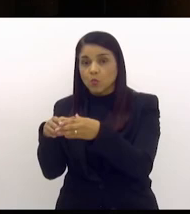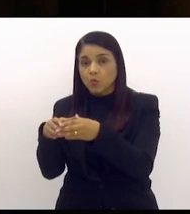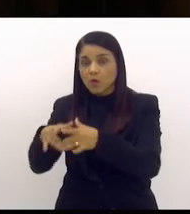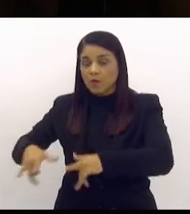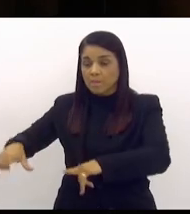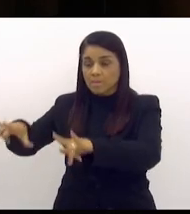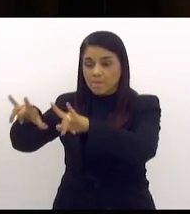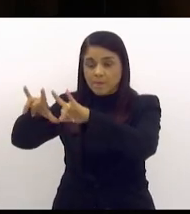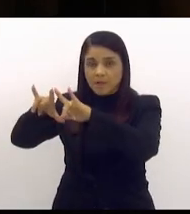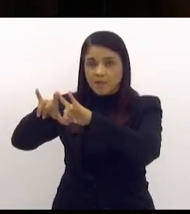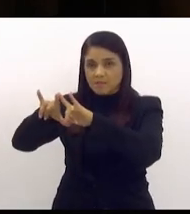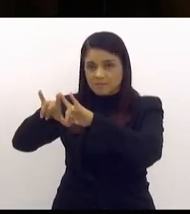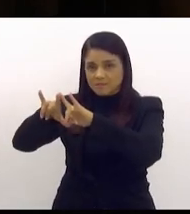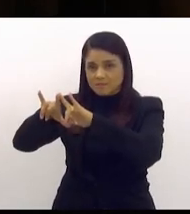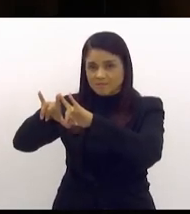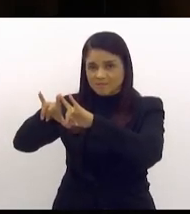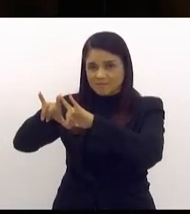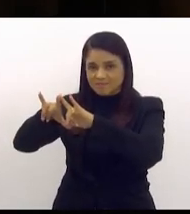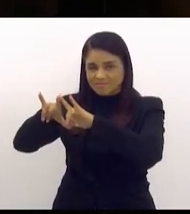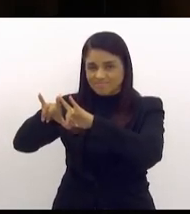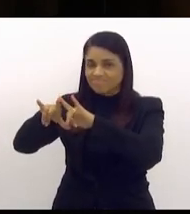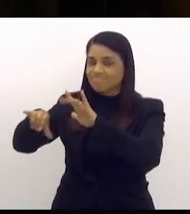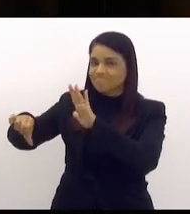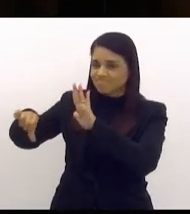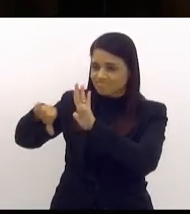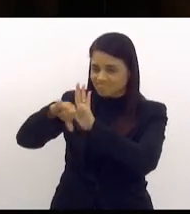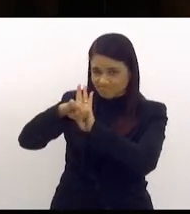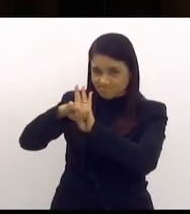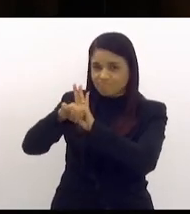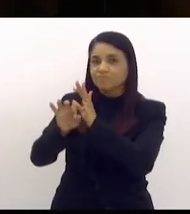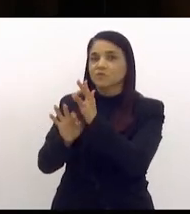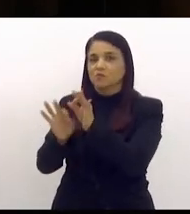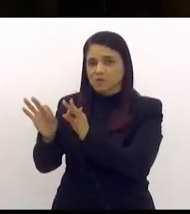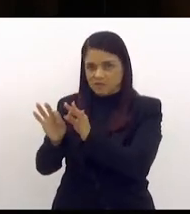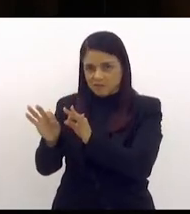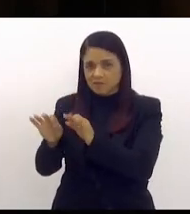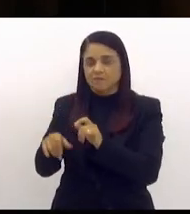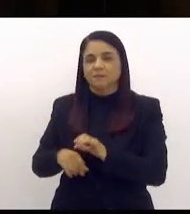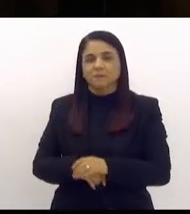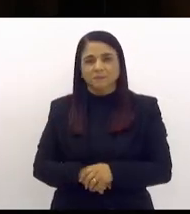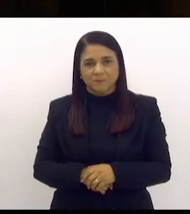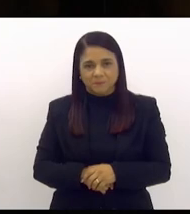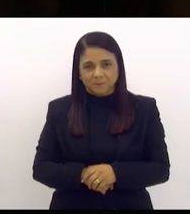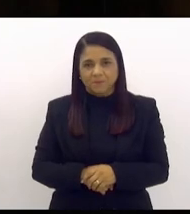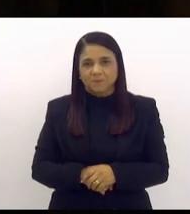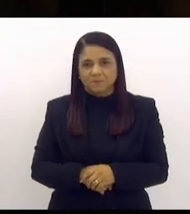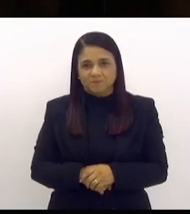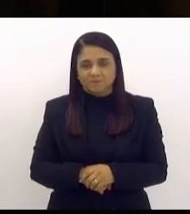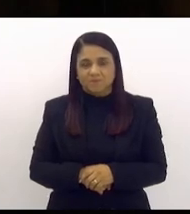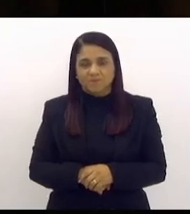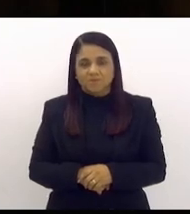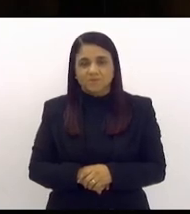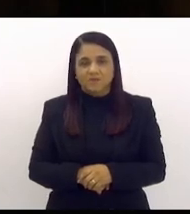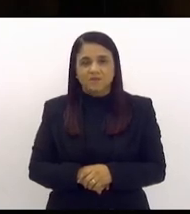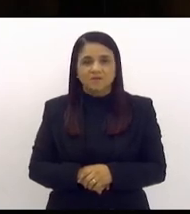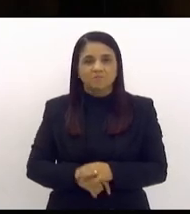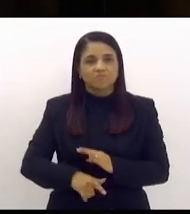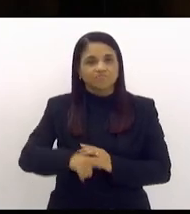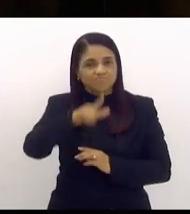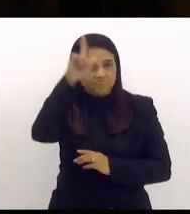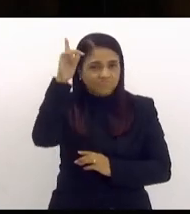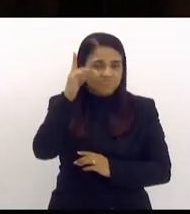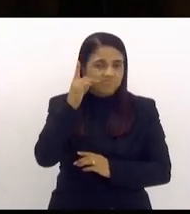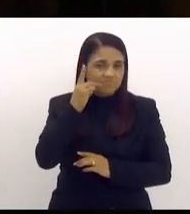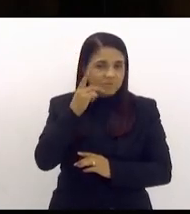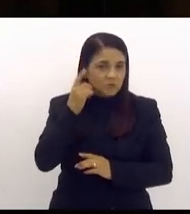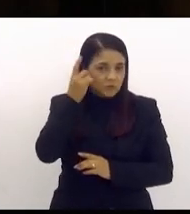de milícias que é outro crime também organizado falava o nosso deputado